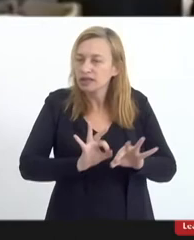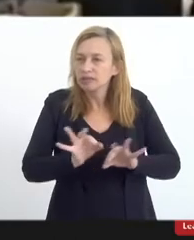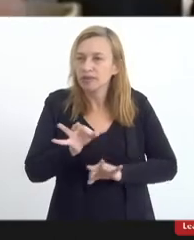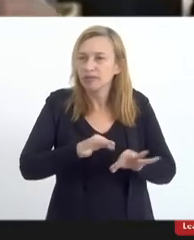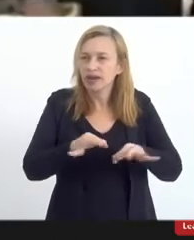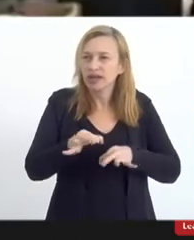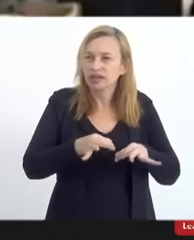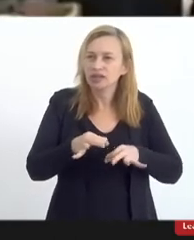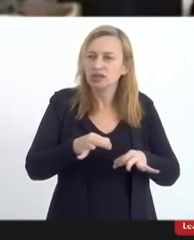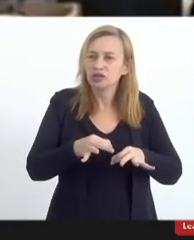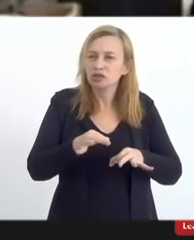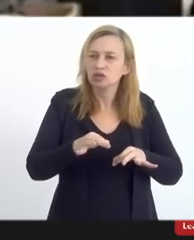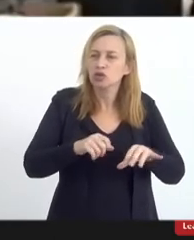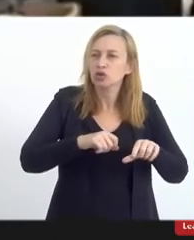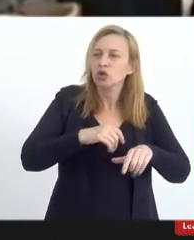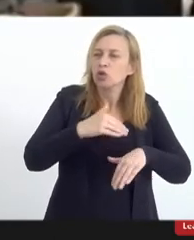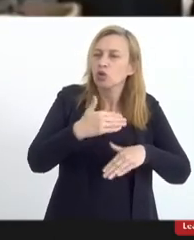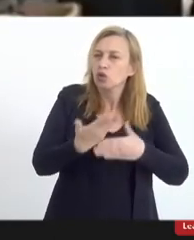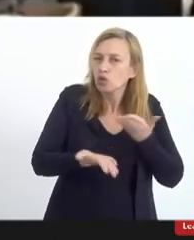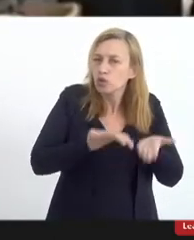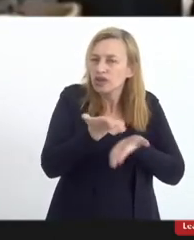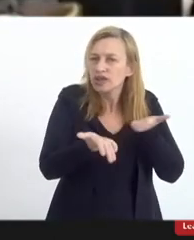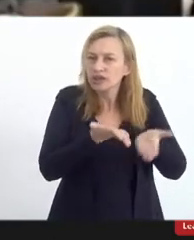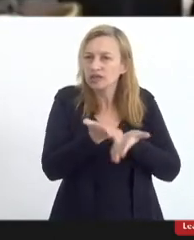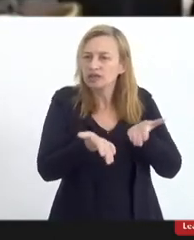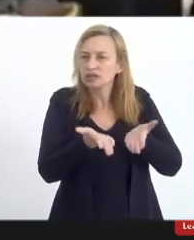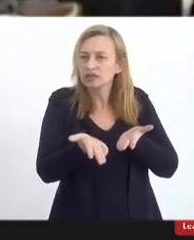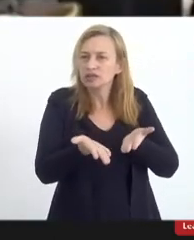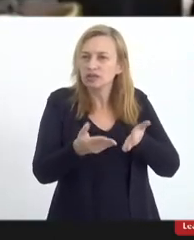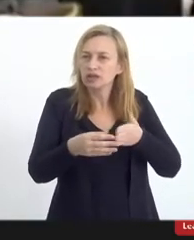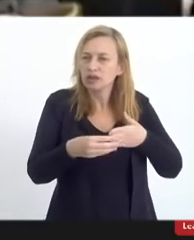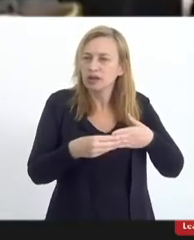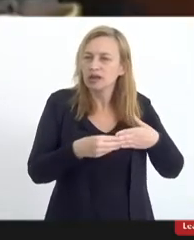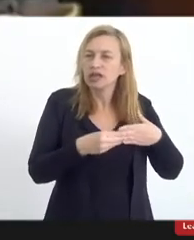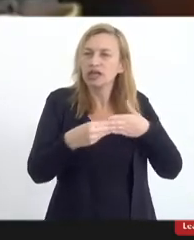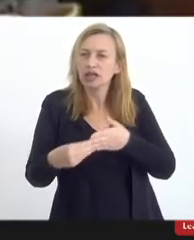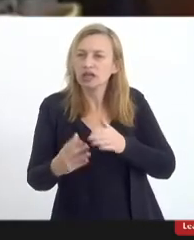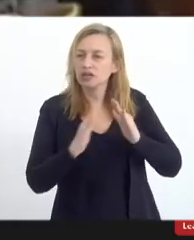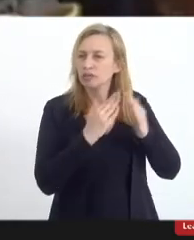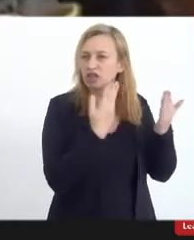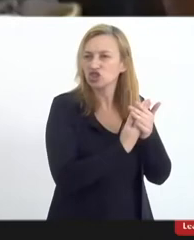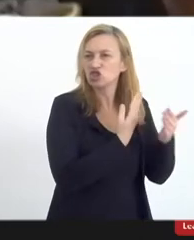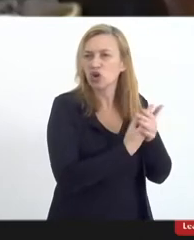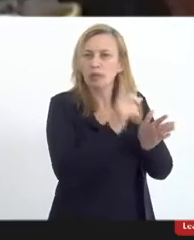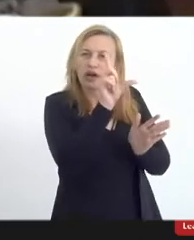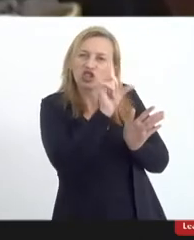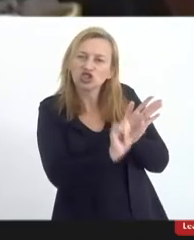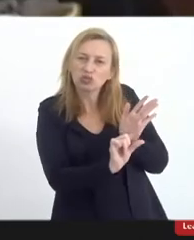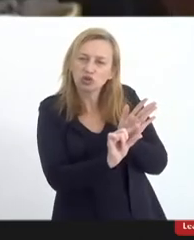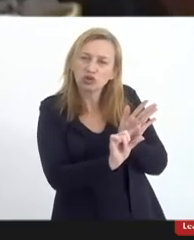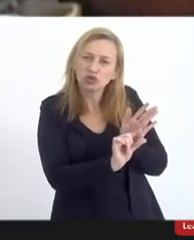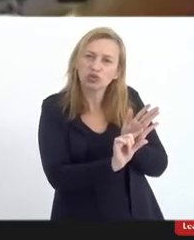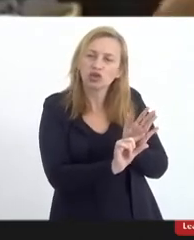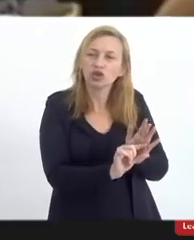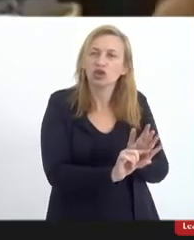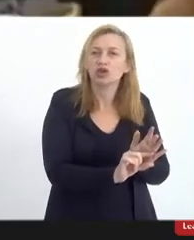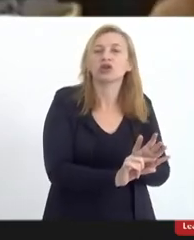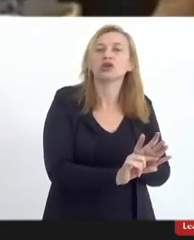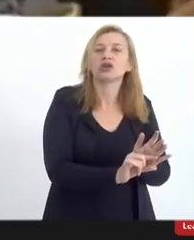trazendo essa temática para a unidade escolar para diminuir os casos de intolerância, como,